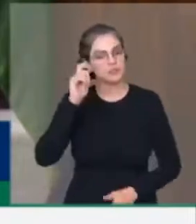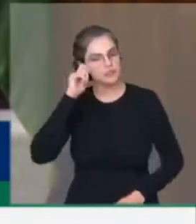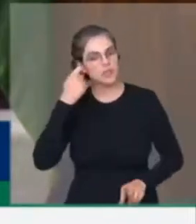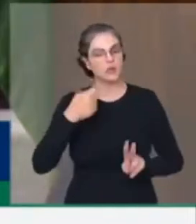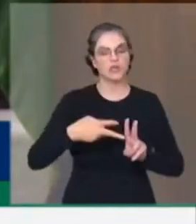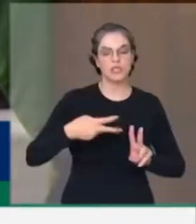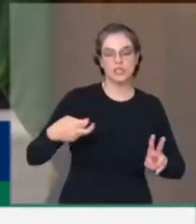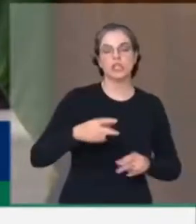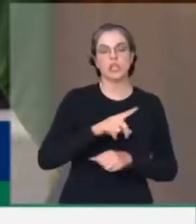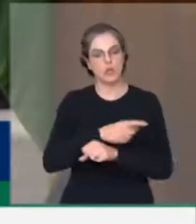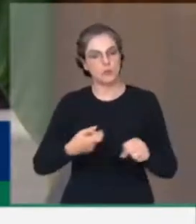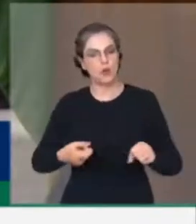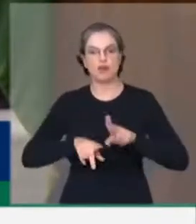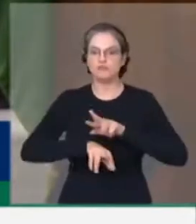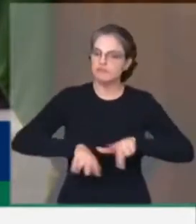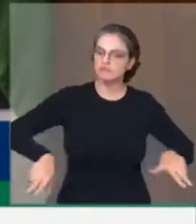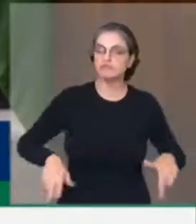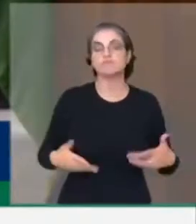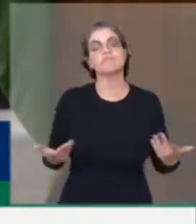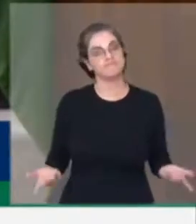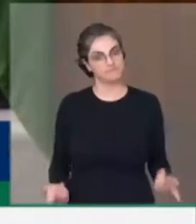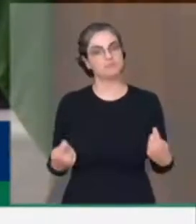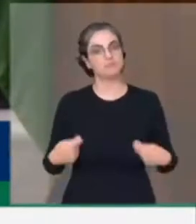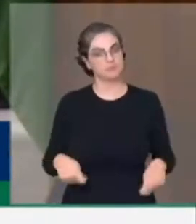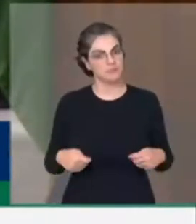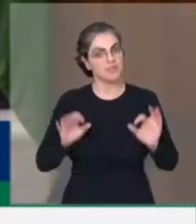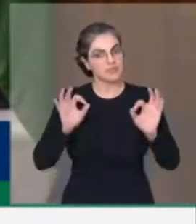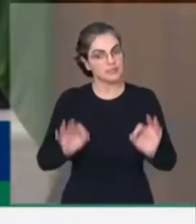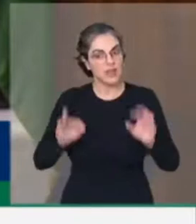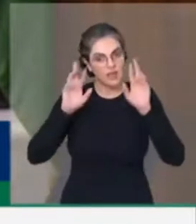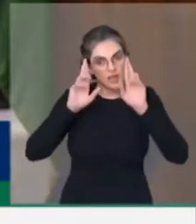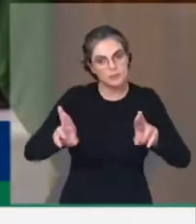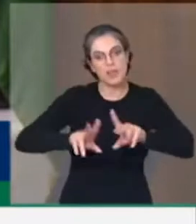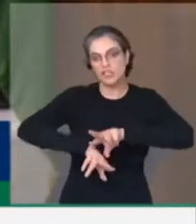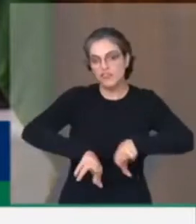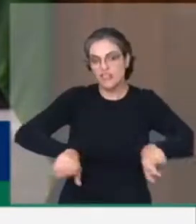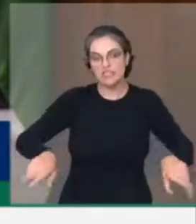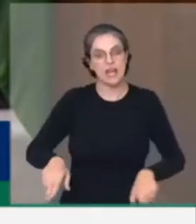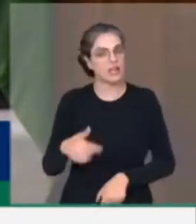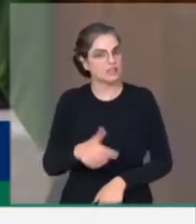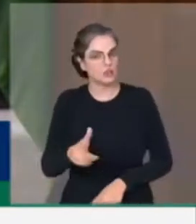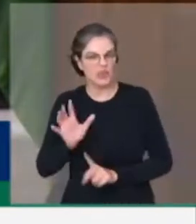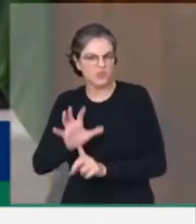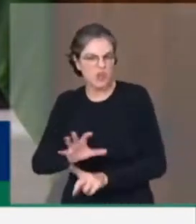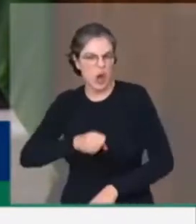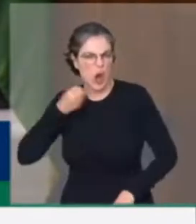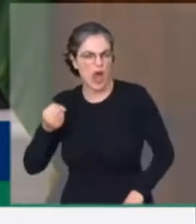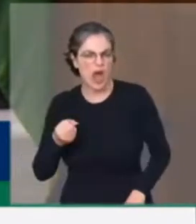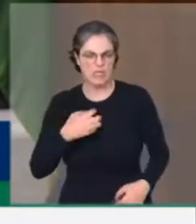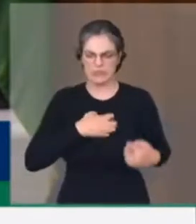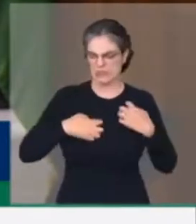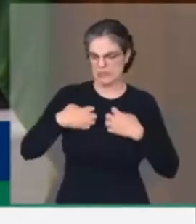quilombolas, um país que nos repente pela diversidade, um país que não semeia o ódio, o